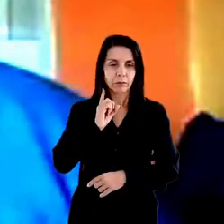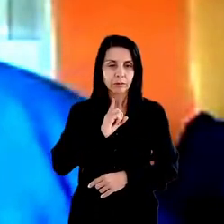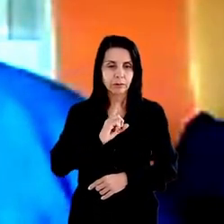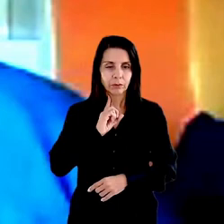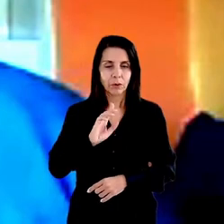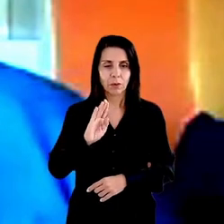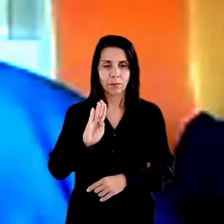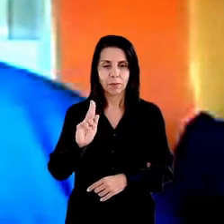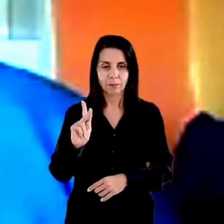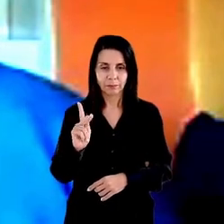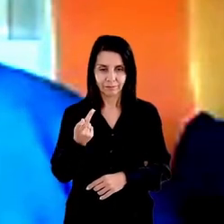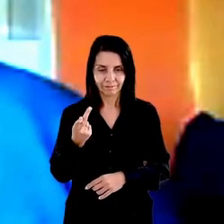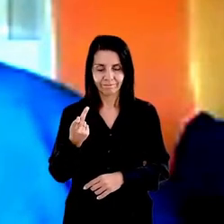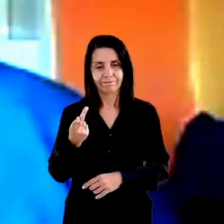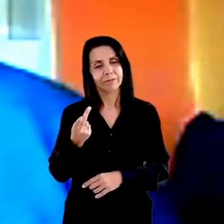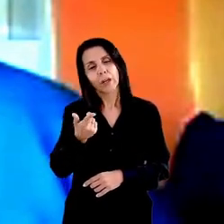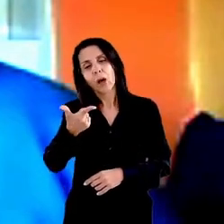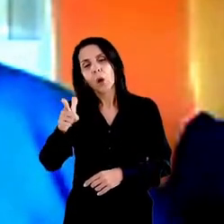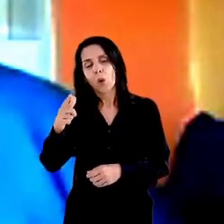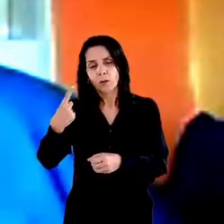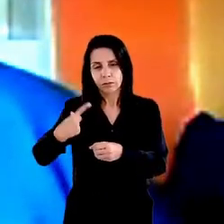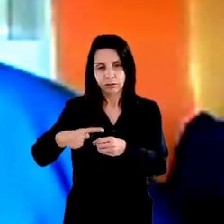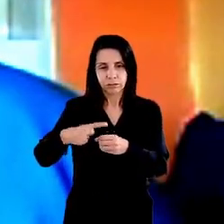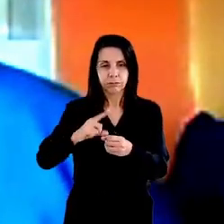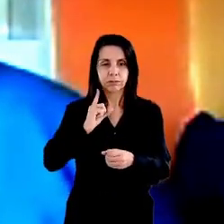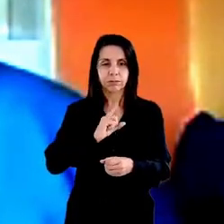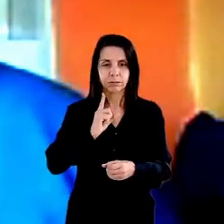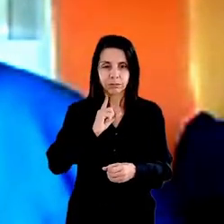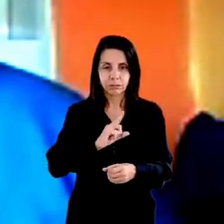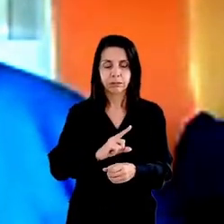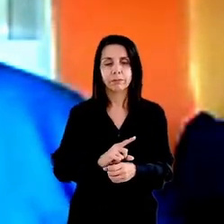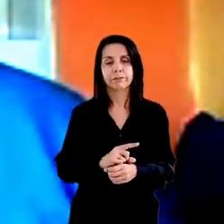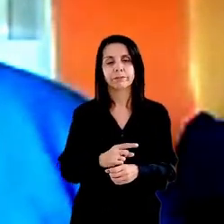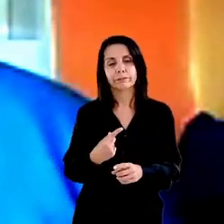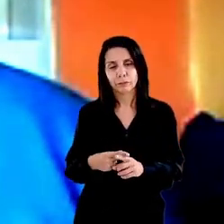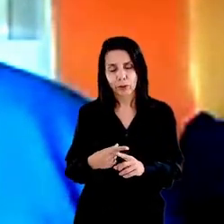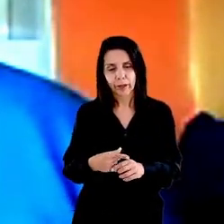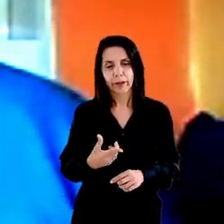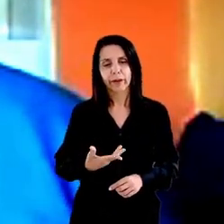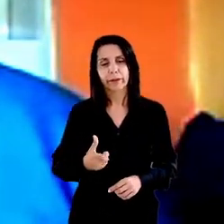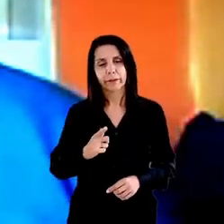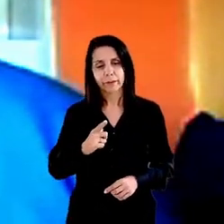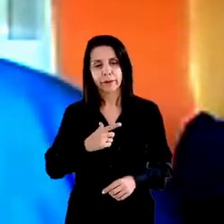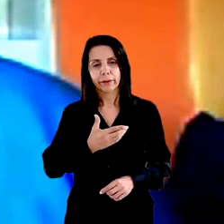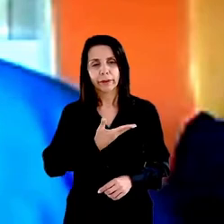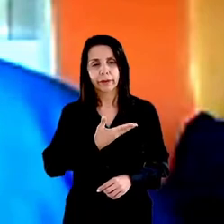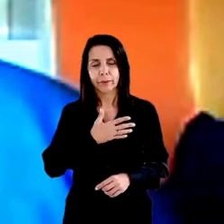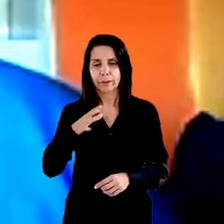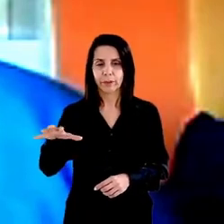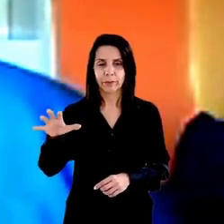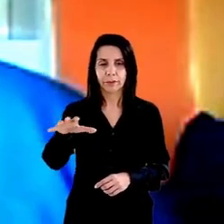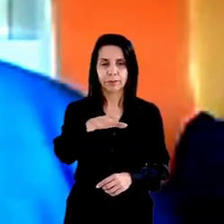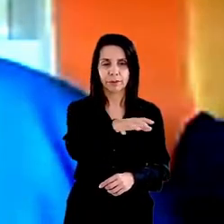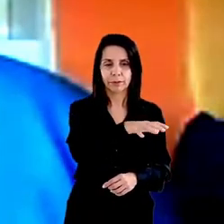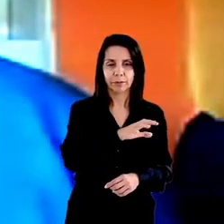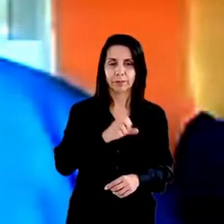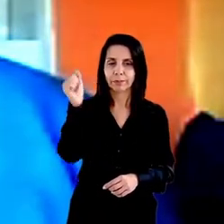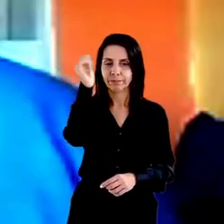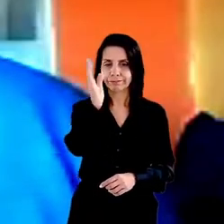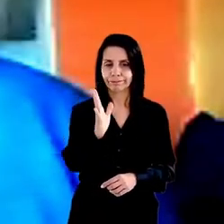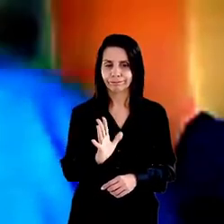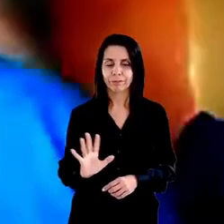enfim, nas ruas do Estado de Minas Gerais, o que a gente tem ouvido dos companheiros do Anilson, dos tantos companheiros espalhados pelo território nacional,